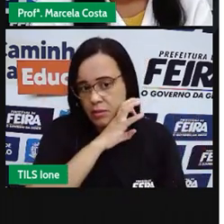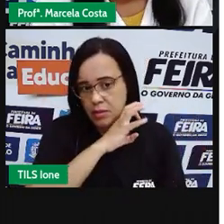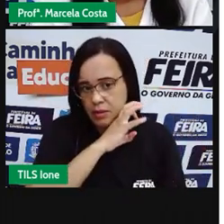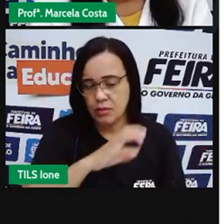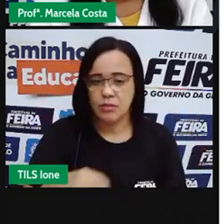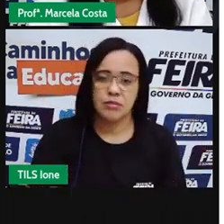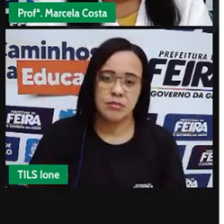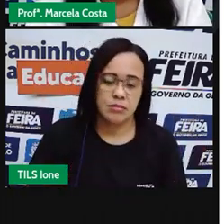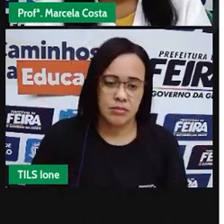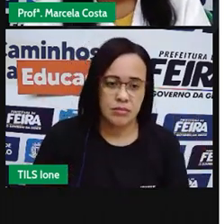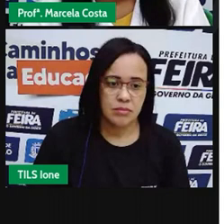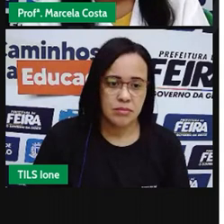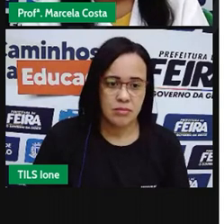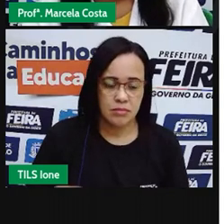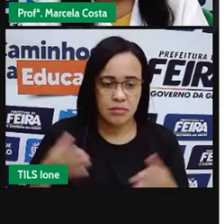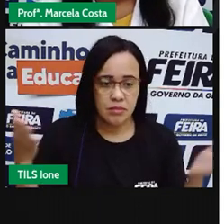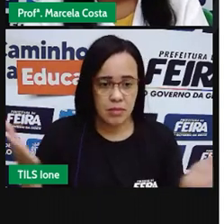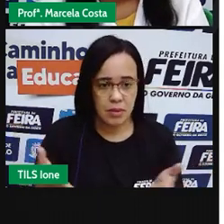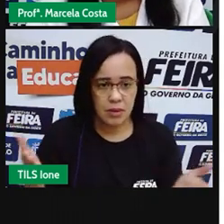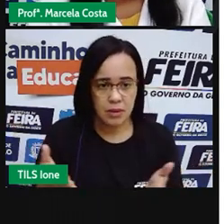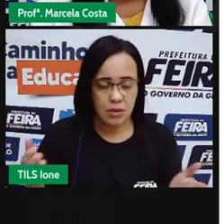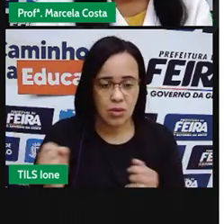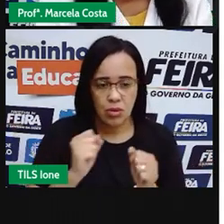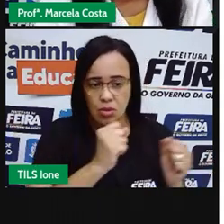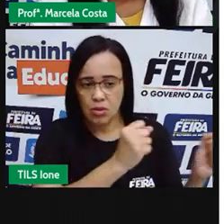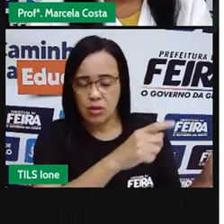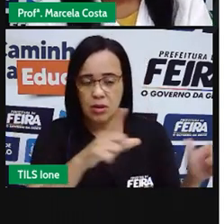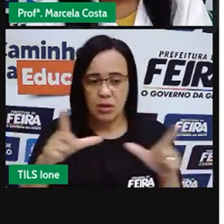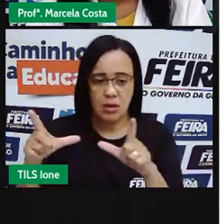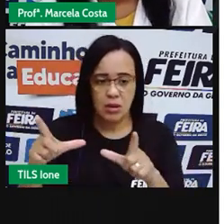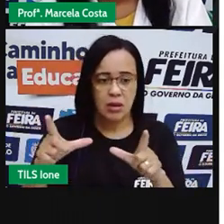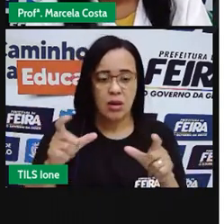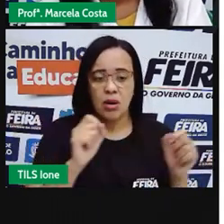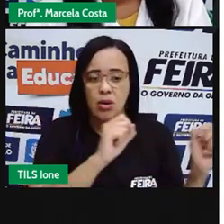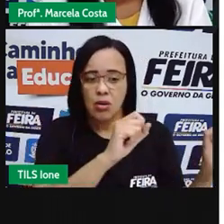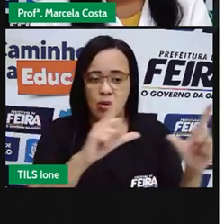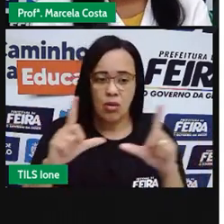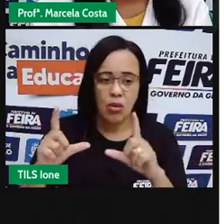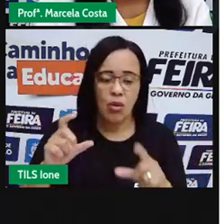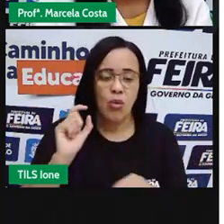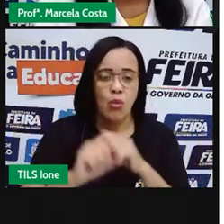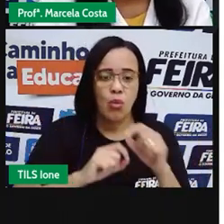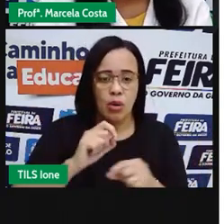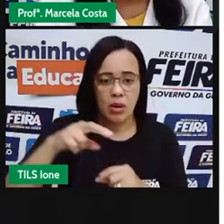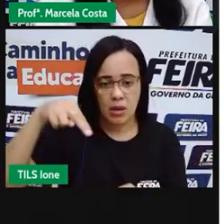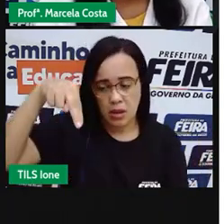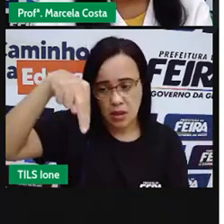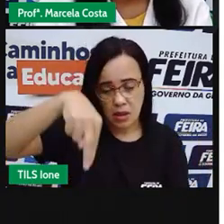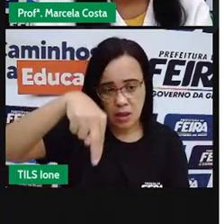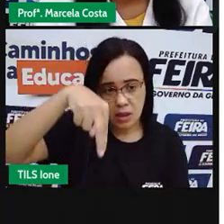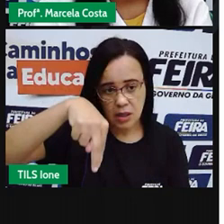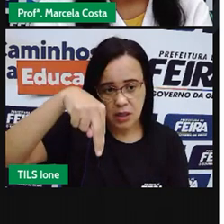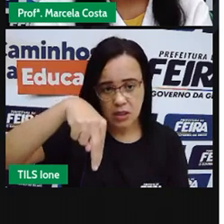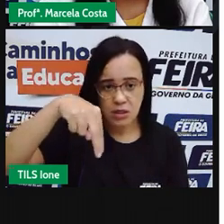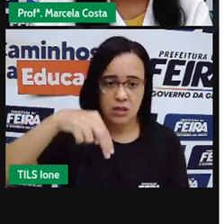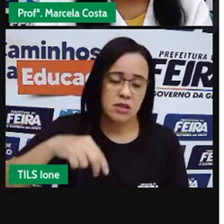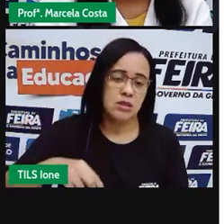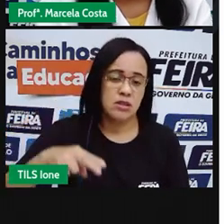A gente vai ver, na sequência, a letra N, que a gente escreve marval.